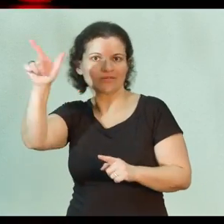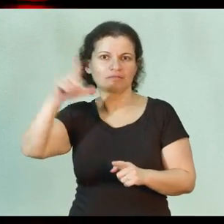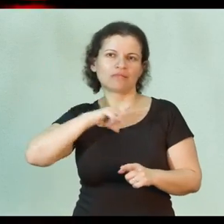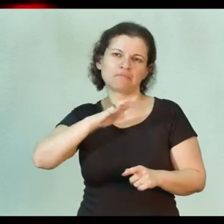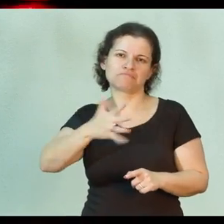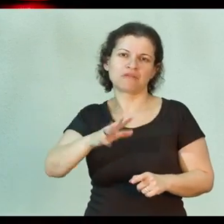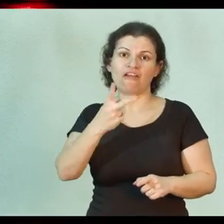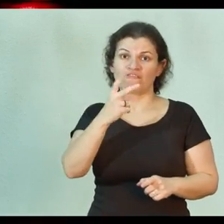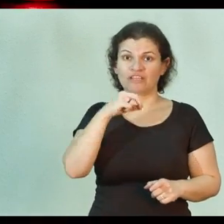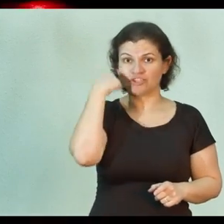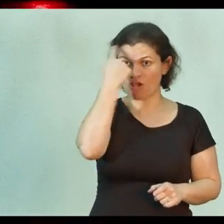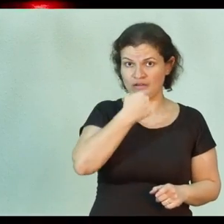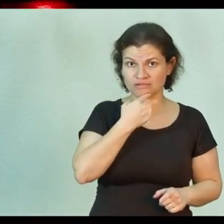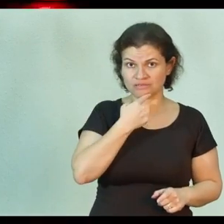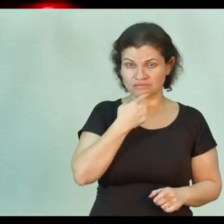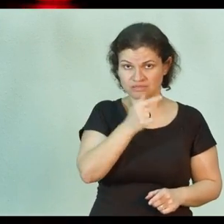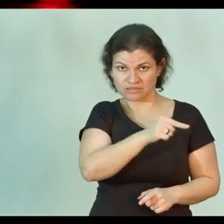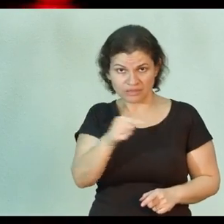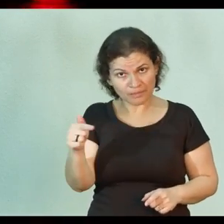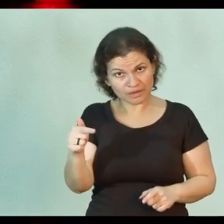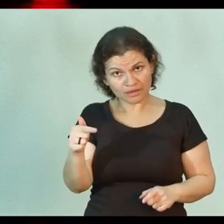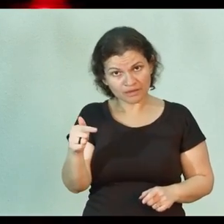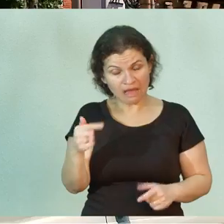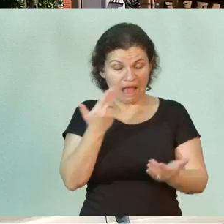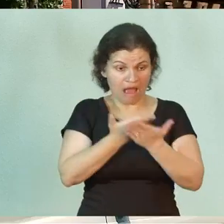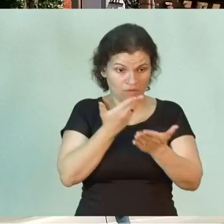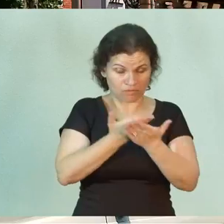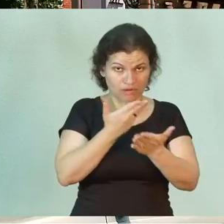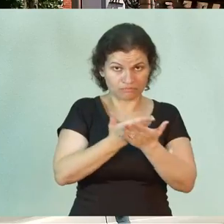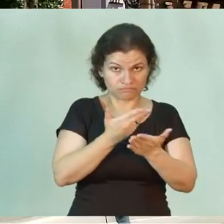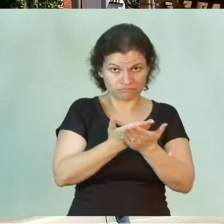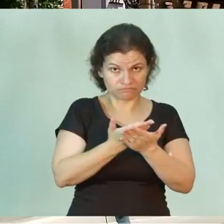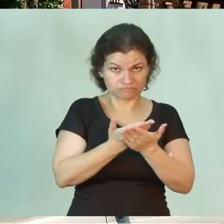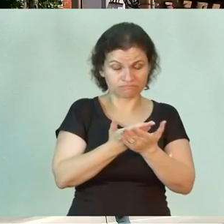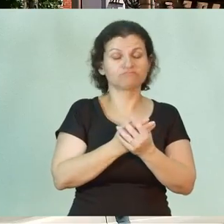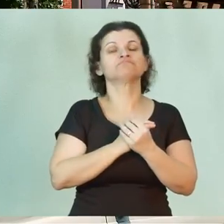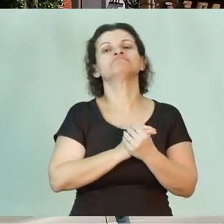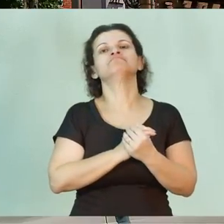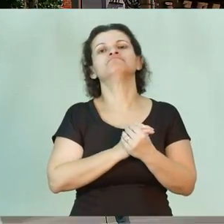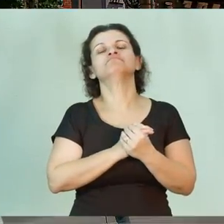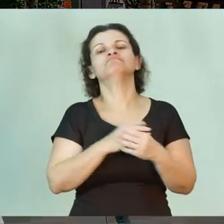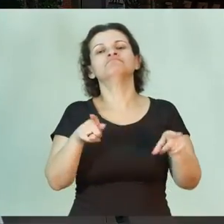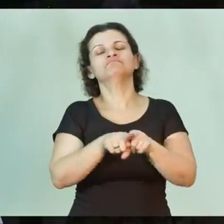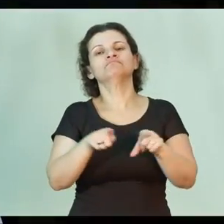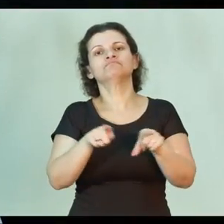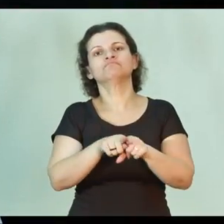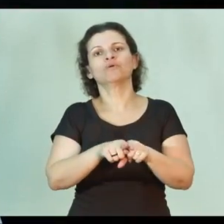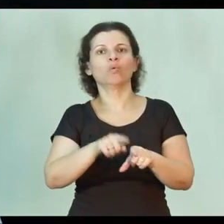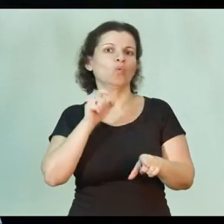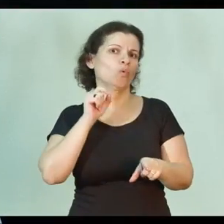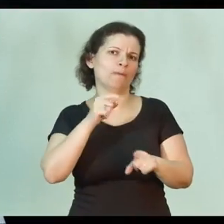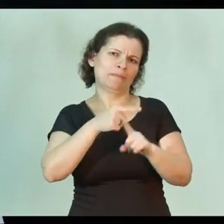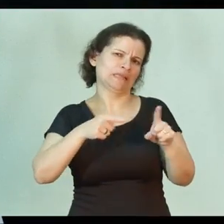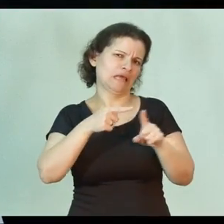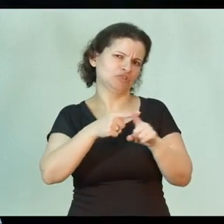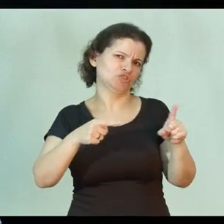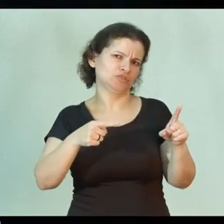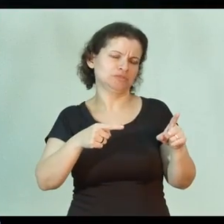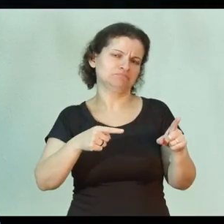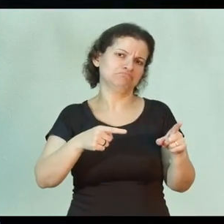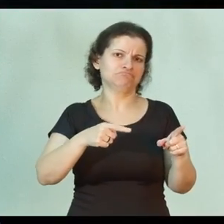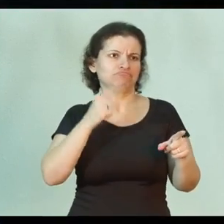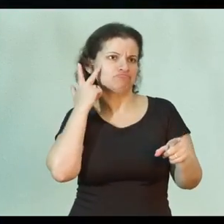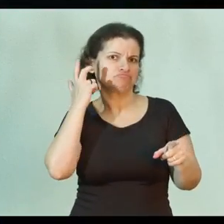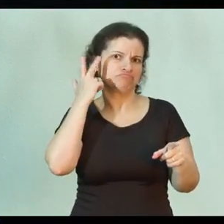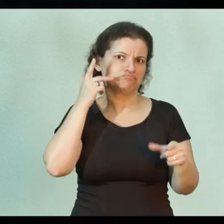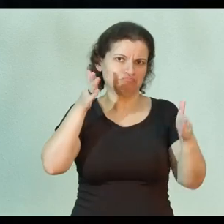aluno tem uma média de 20 horas de aula por semana, o que é metade de